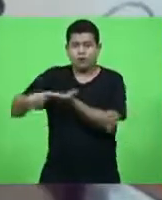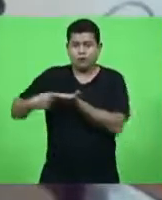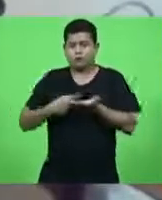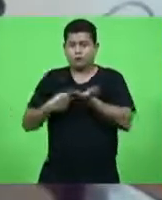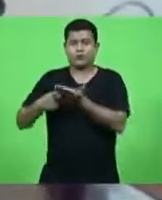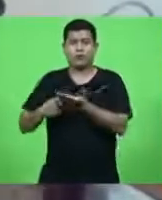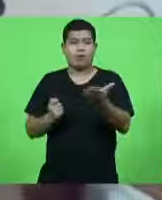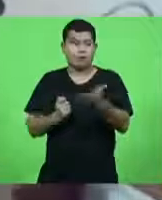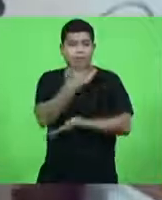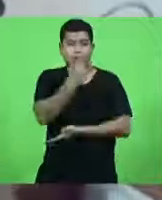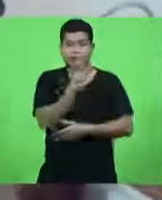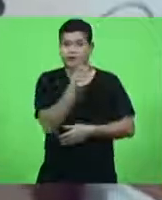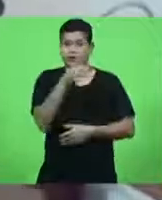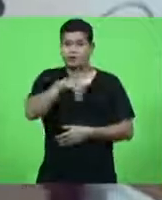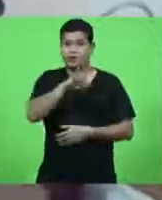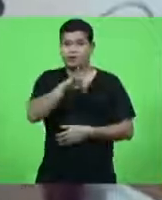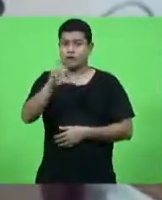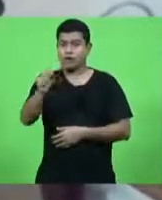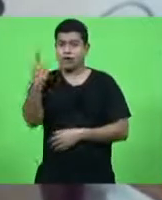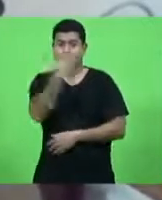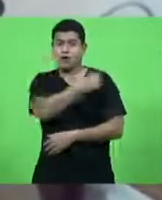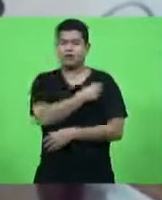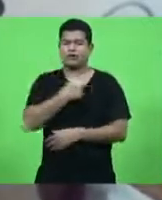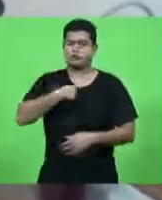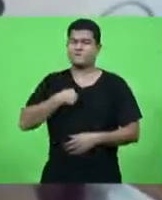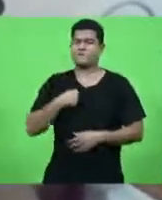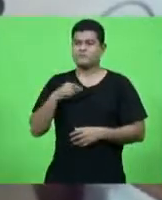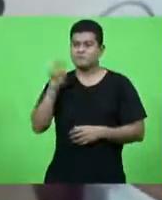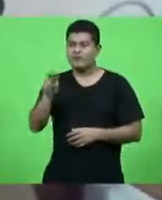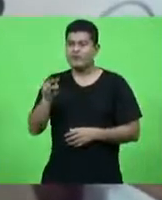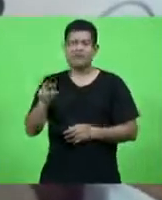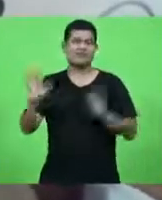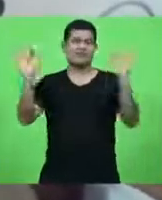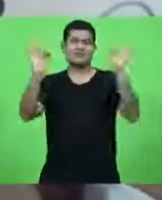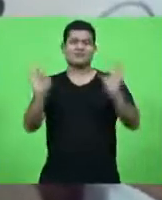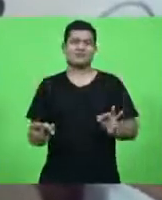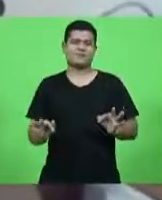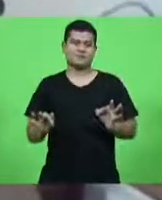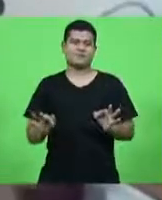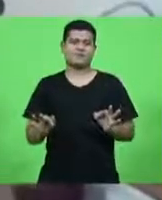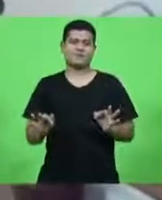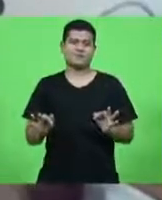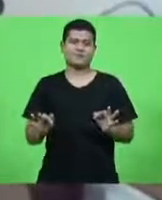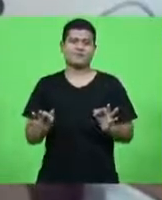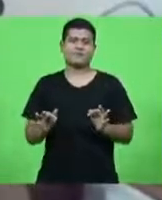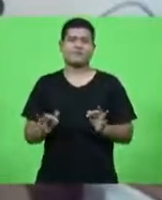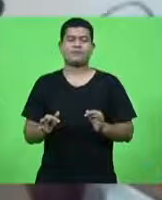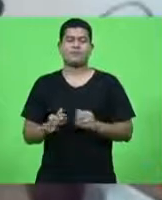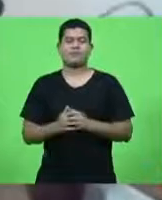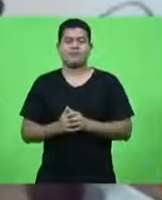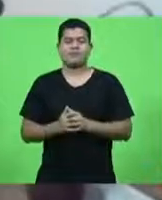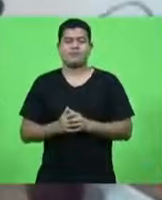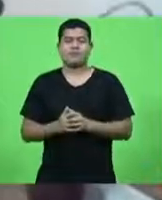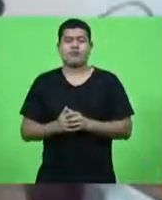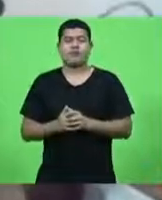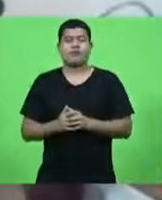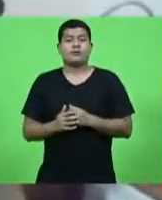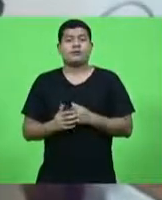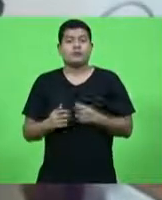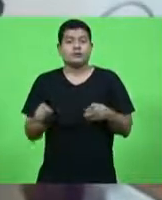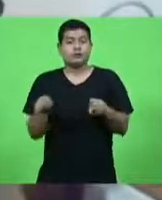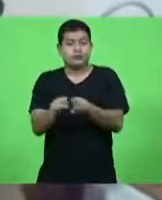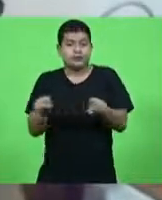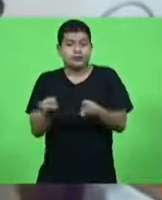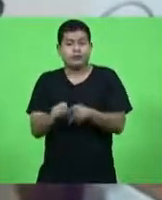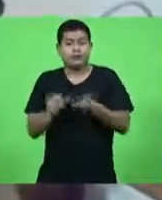vacina fiquei muito feliz com essa com essa notícia como também já